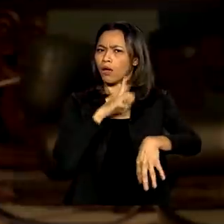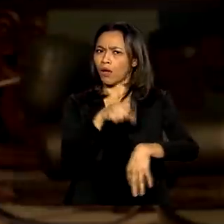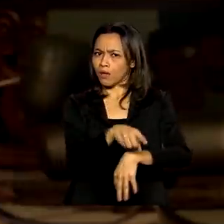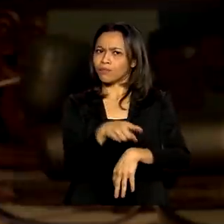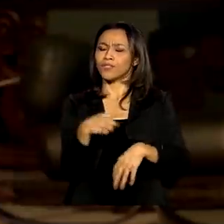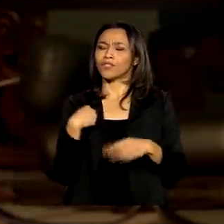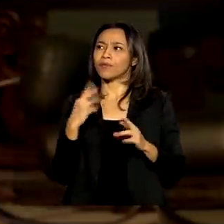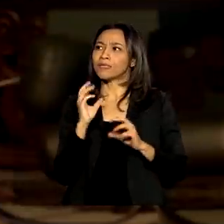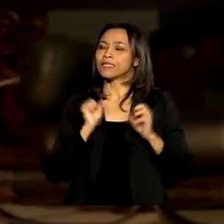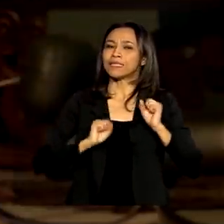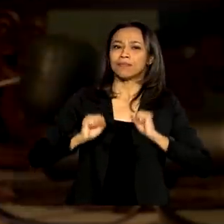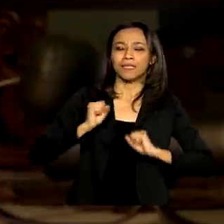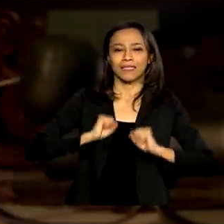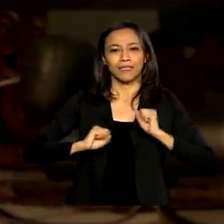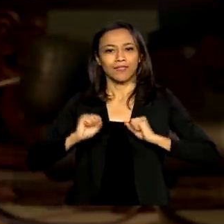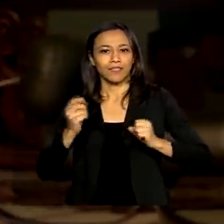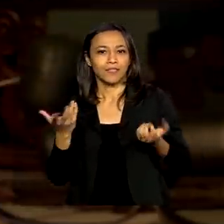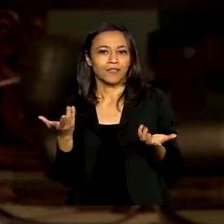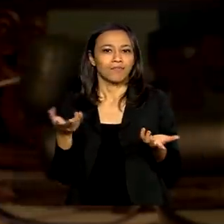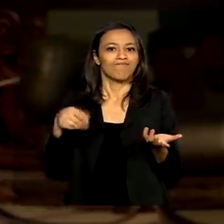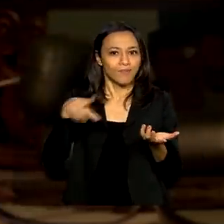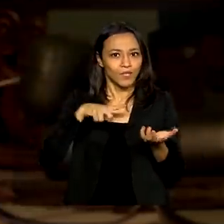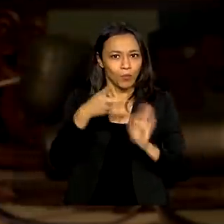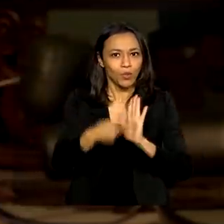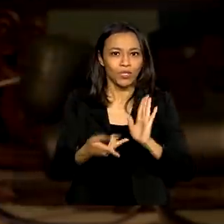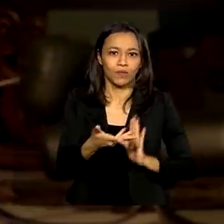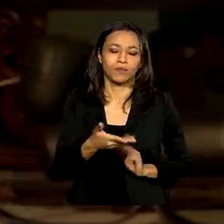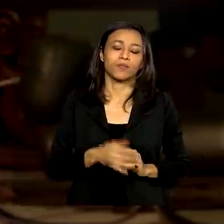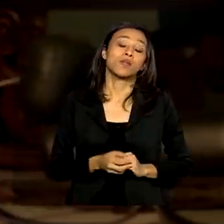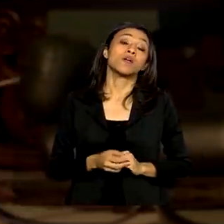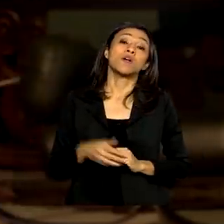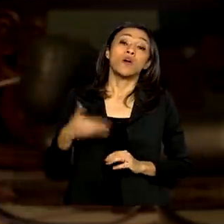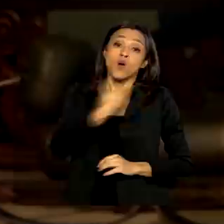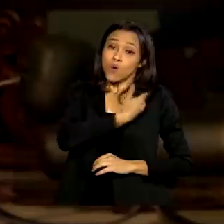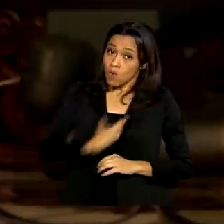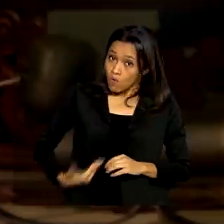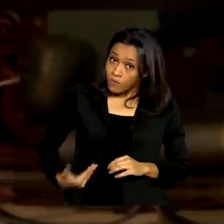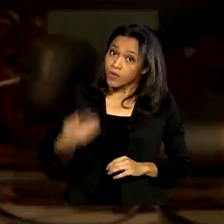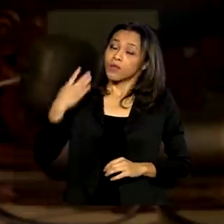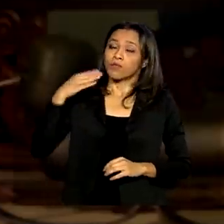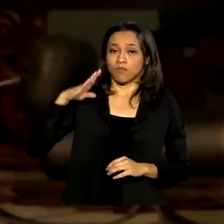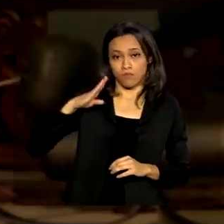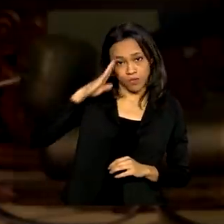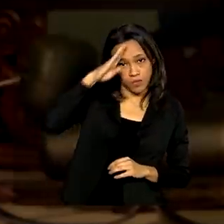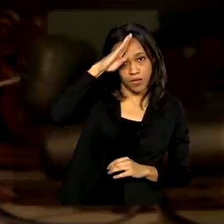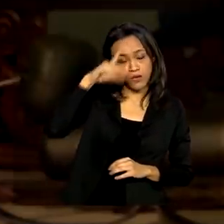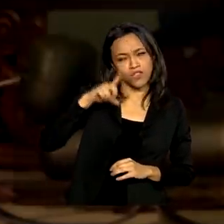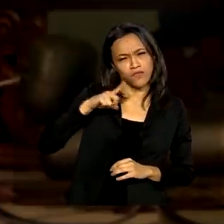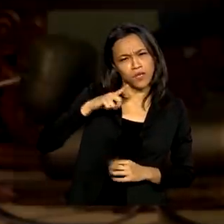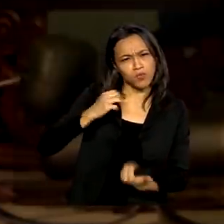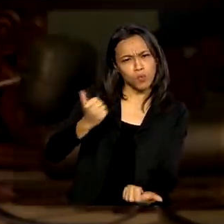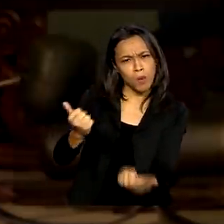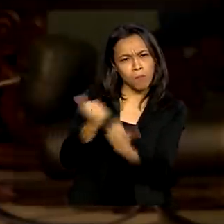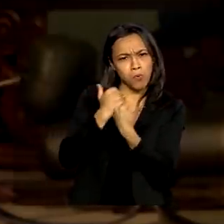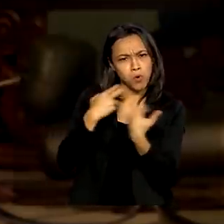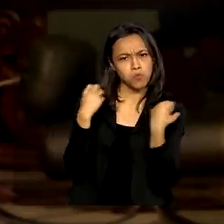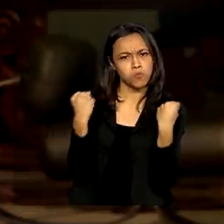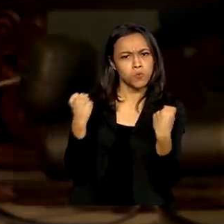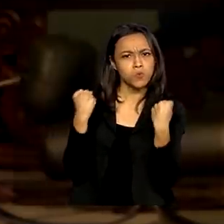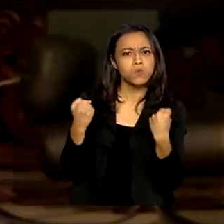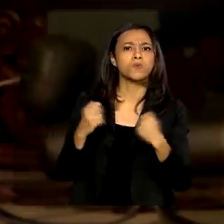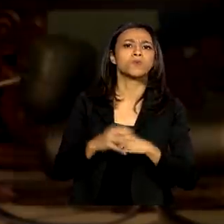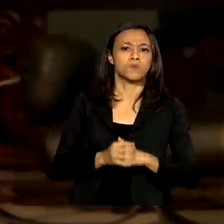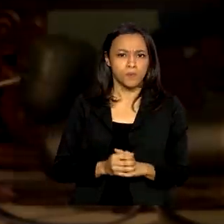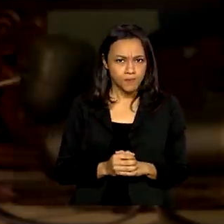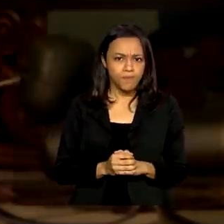decolar, né, o projeto. Com o governo Jair Bolsonaro, nós tivemos um apoio muito grande para